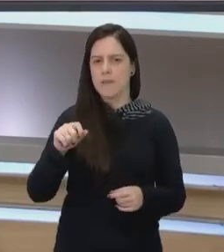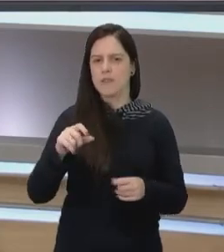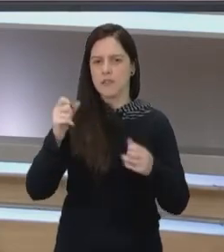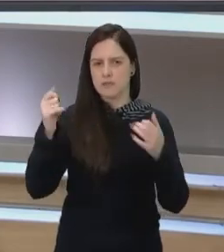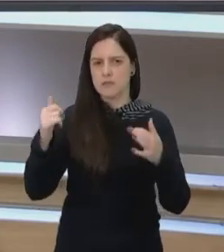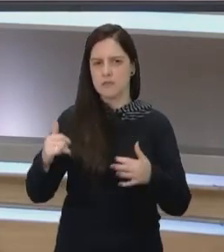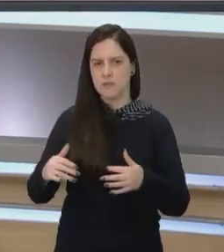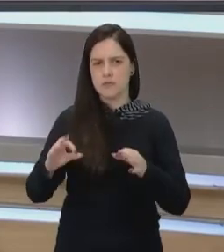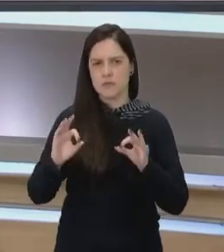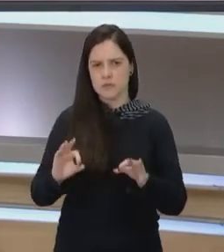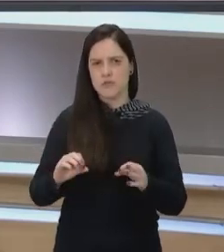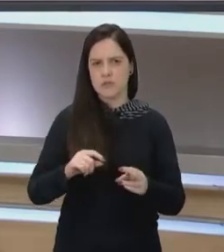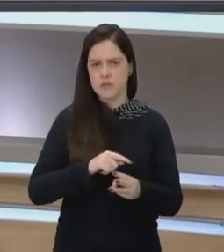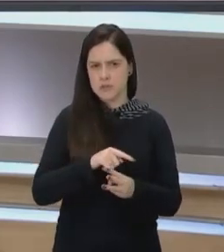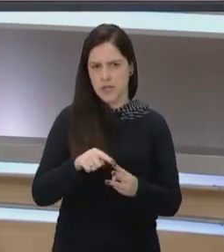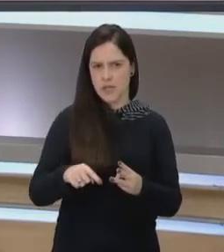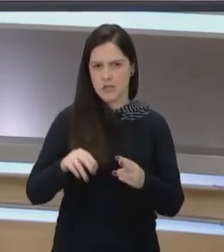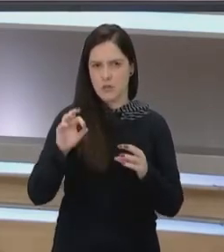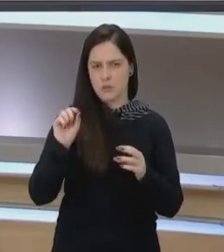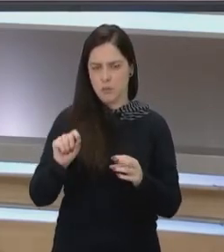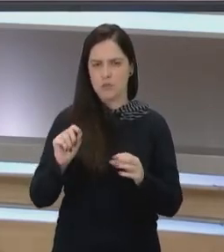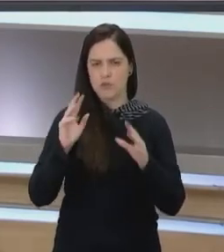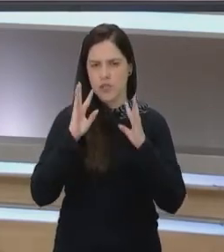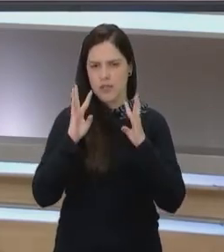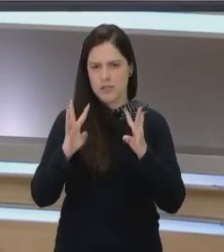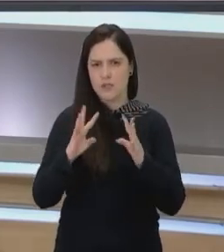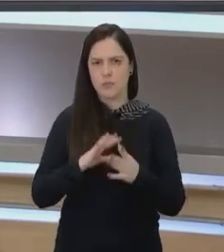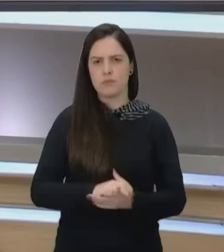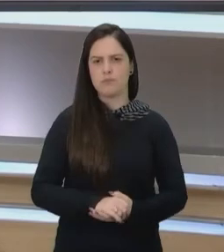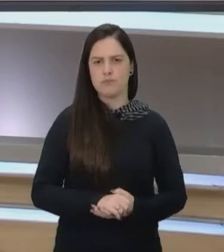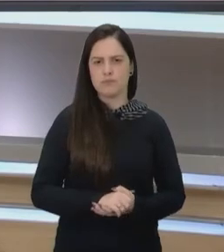esses três pontos aí de atenção, tá?